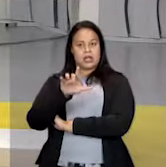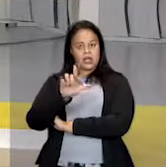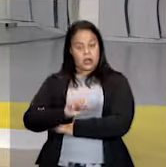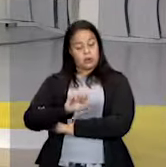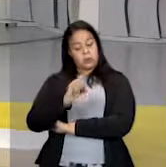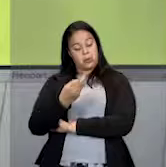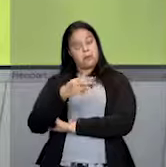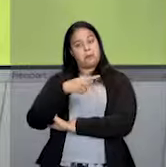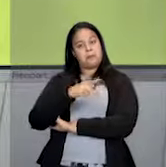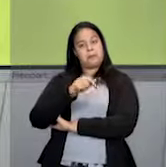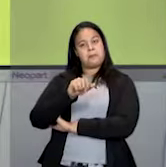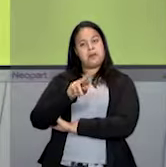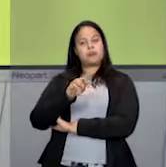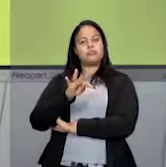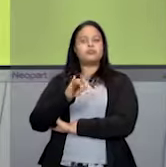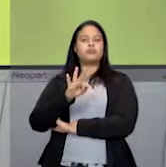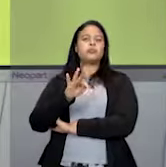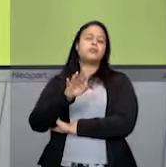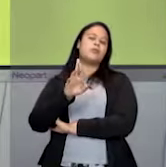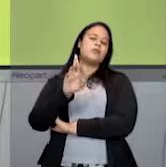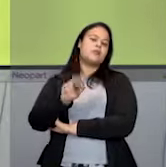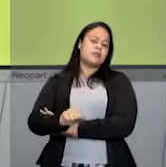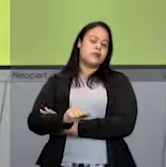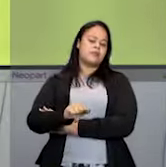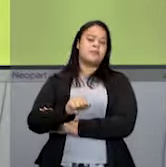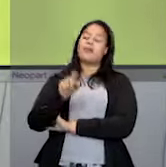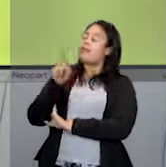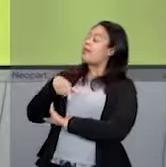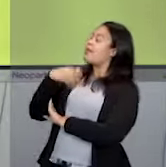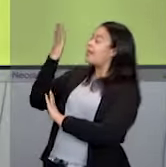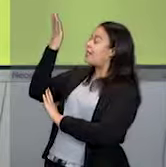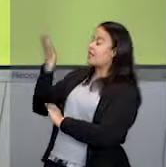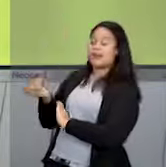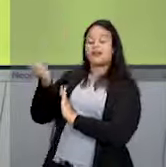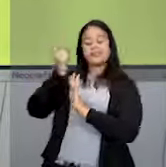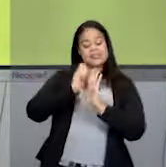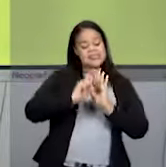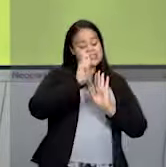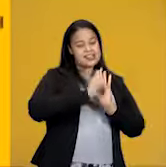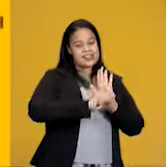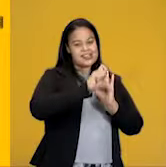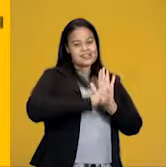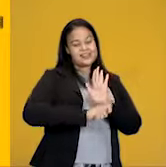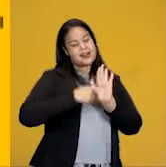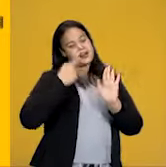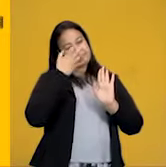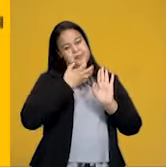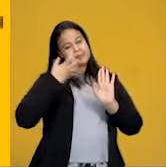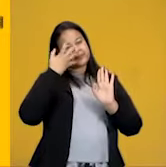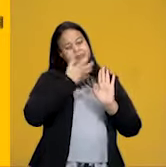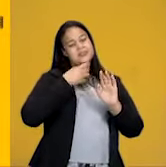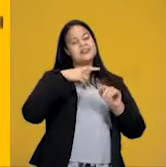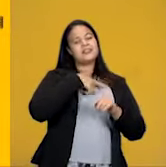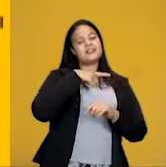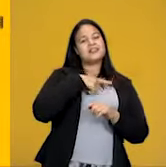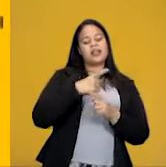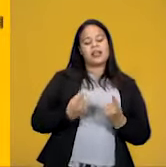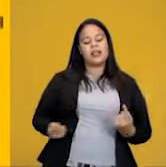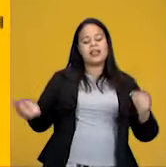conhecemos. Ela é a maneira de escrever a música. Então, aqui a gente tem a melodia.